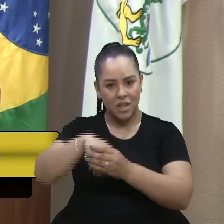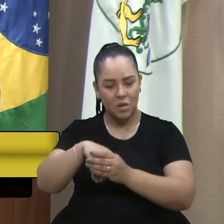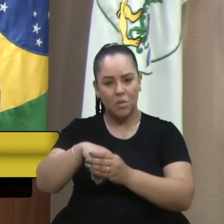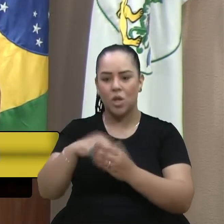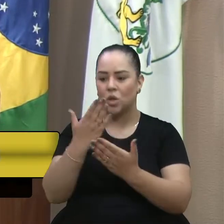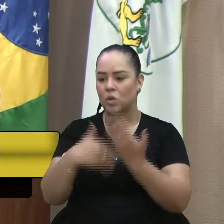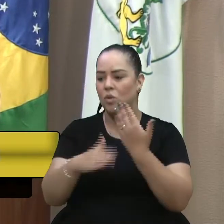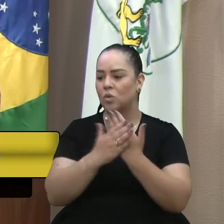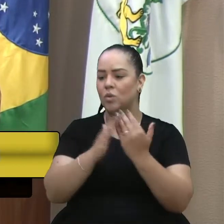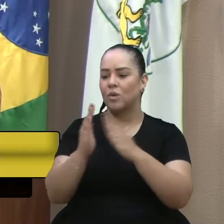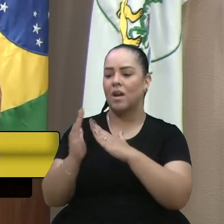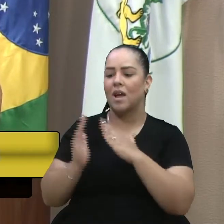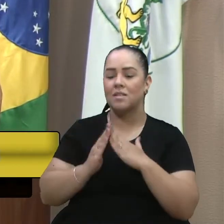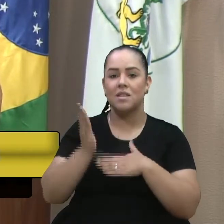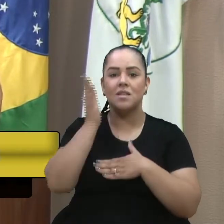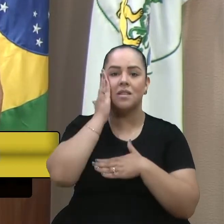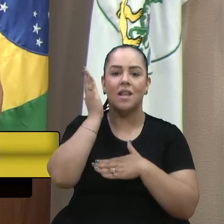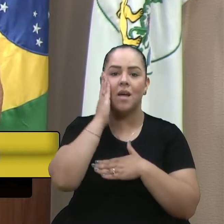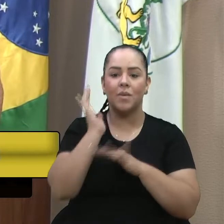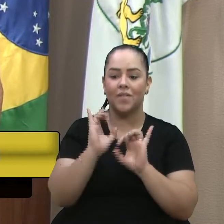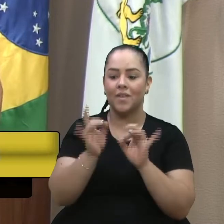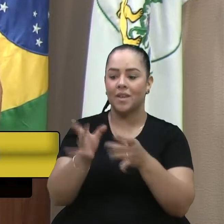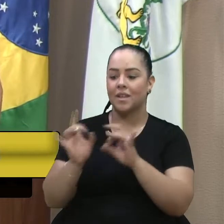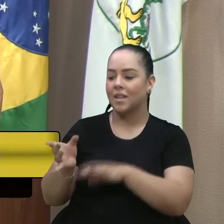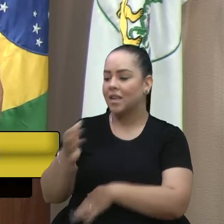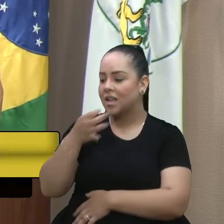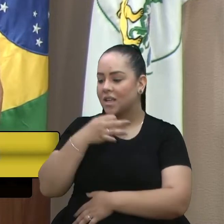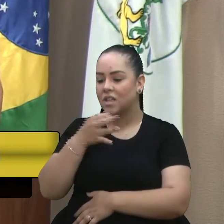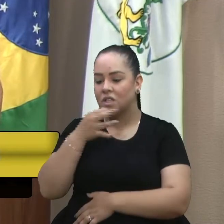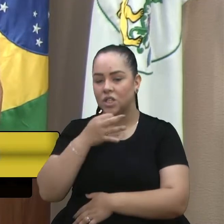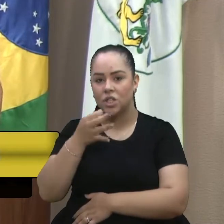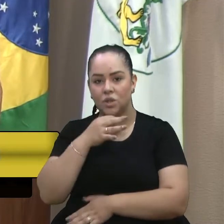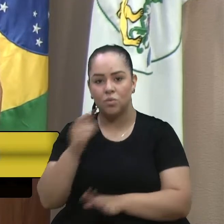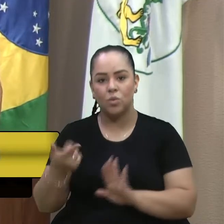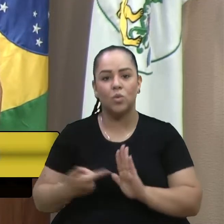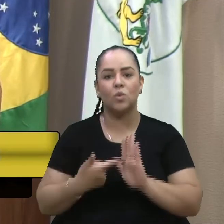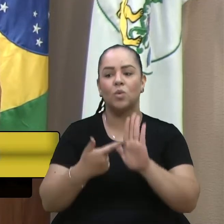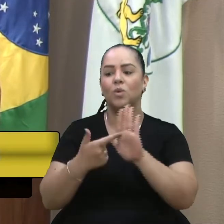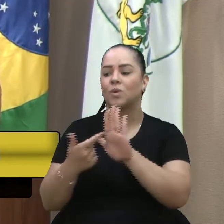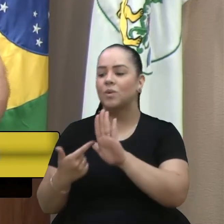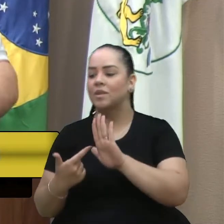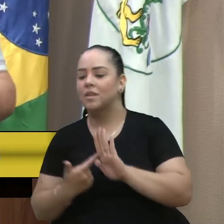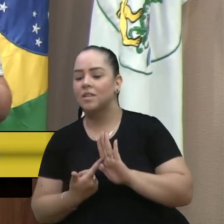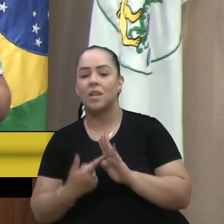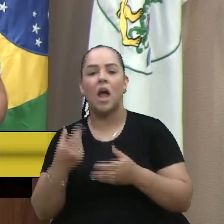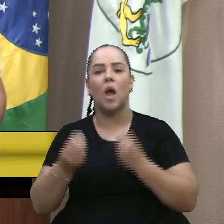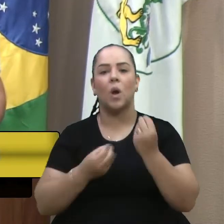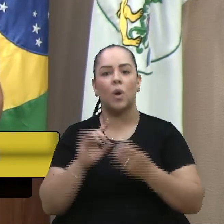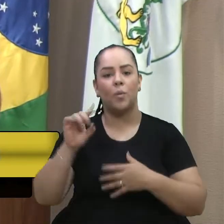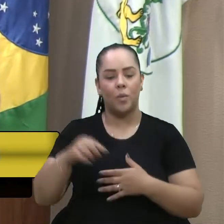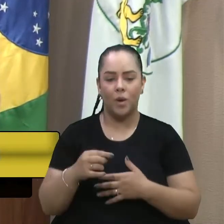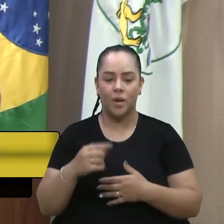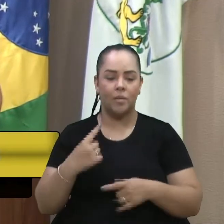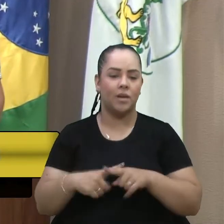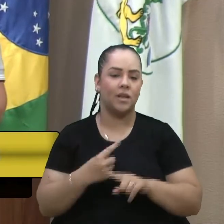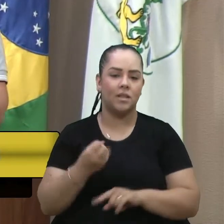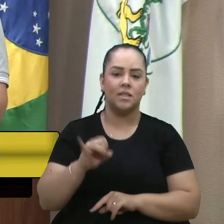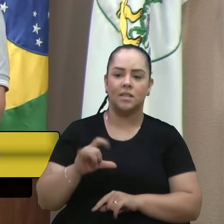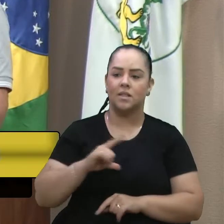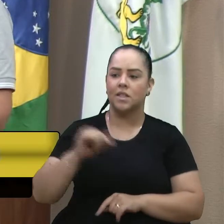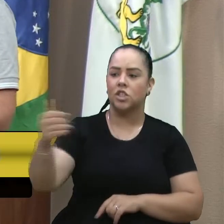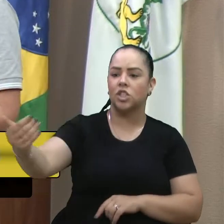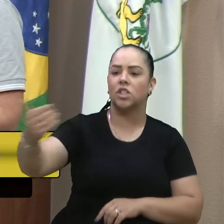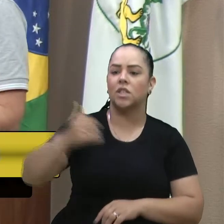moradores de Caxias saibam vender Caxias do Sul independentemente de onde estiverem se na cidade recebendo um turista que está